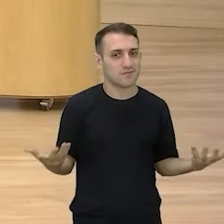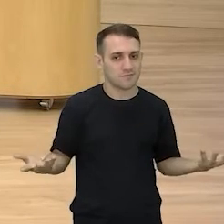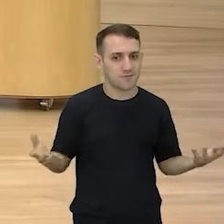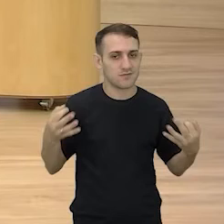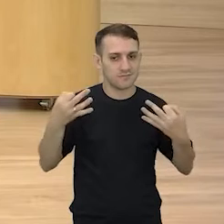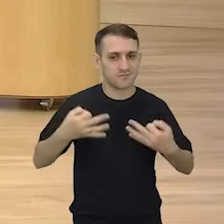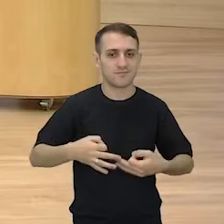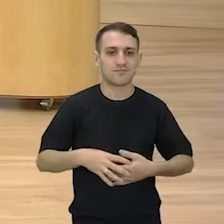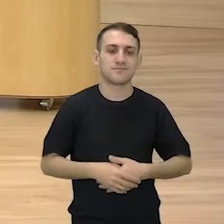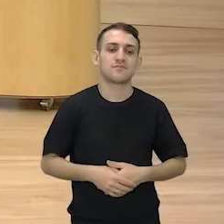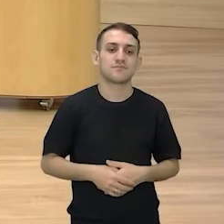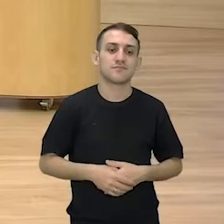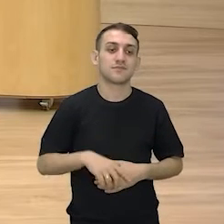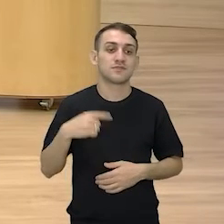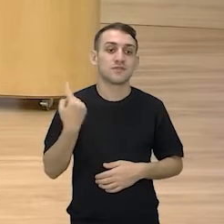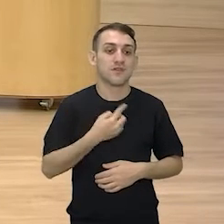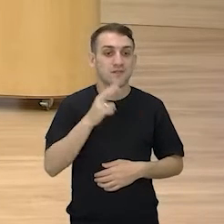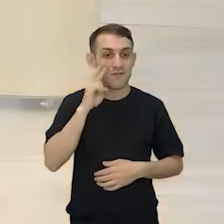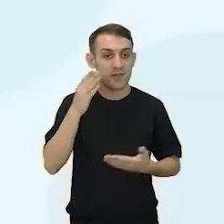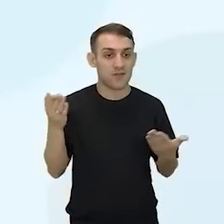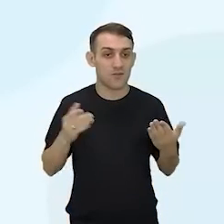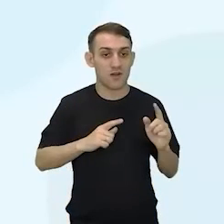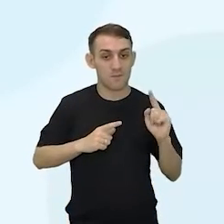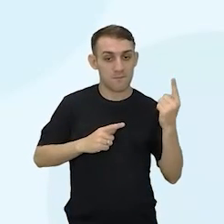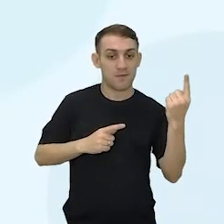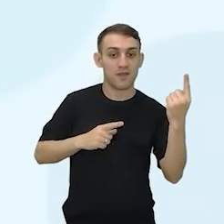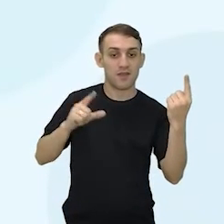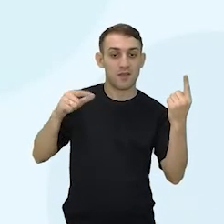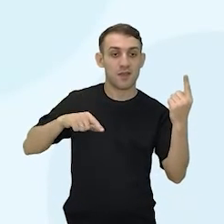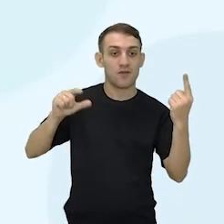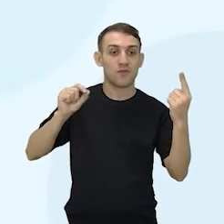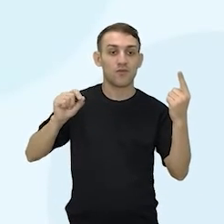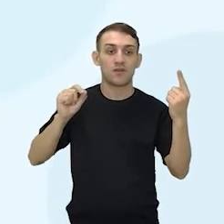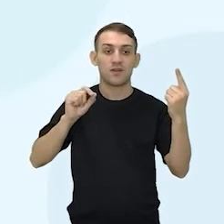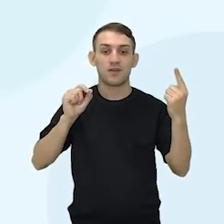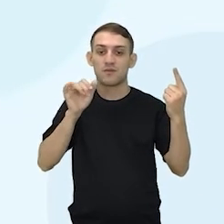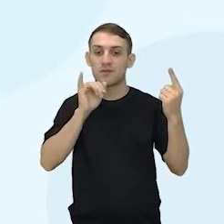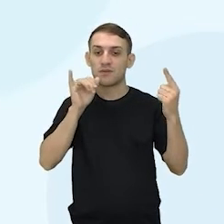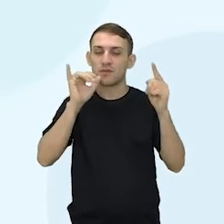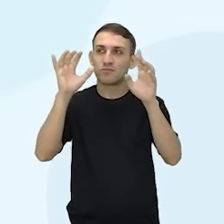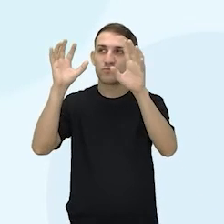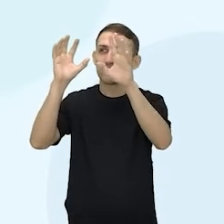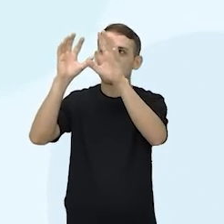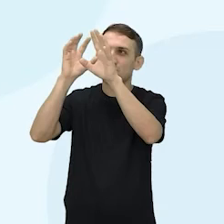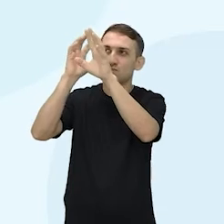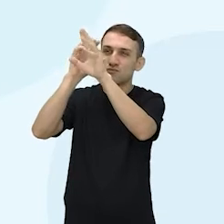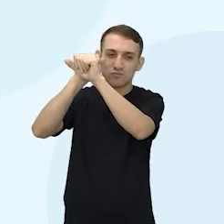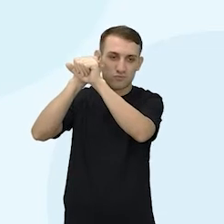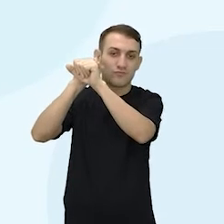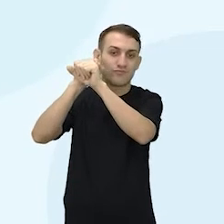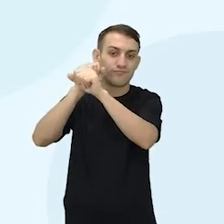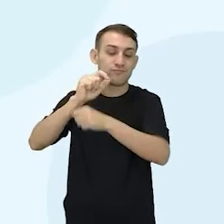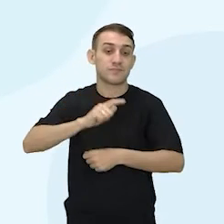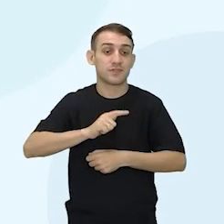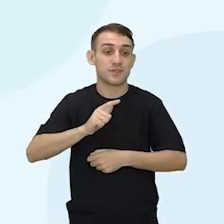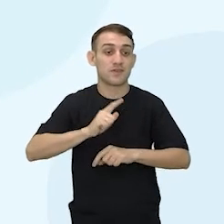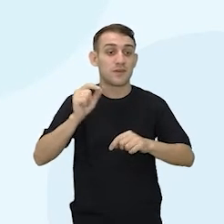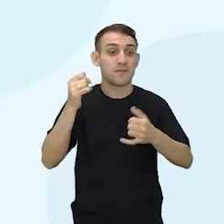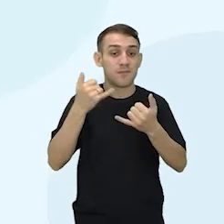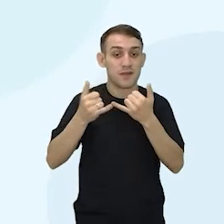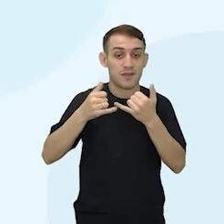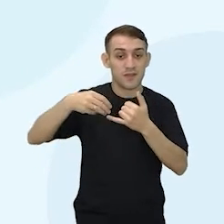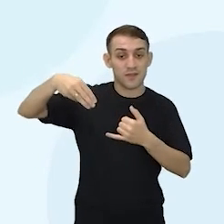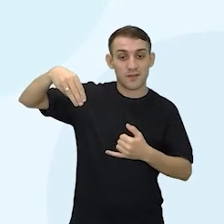certeza. Então, vamos olhar lá na tela. A primeira, a sombra está entrando. Quando a sombrinha está entrando, ela está